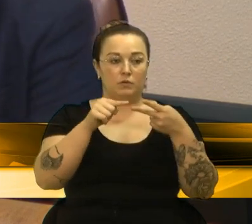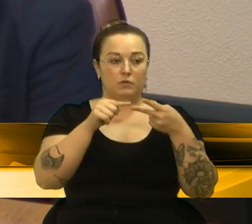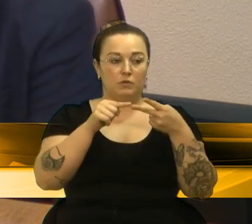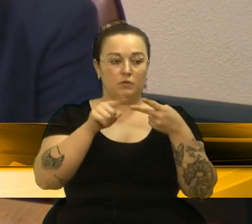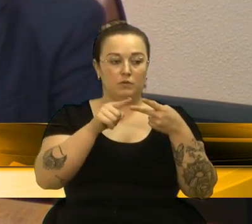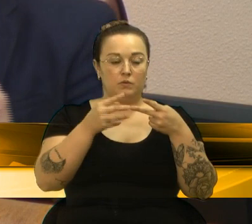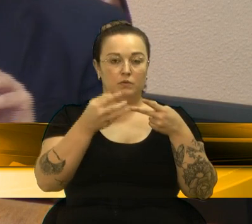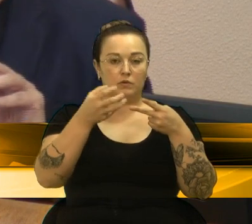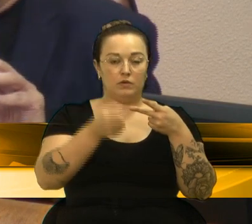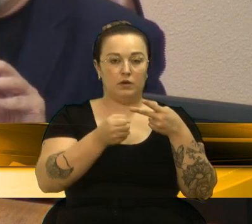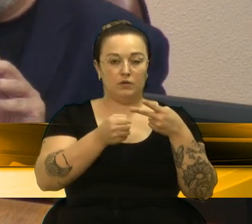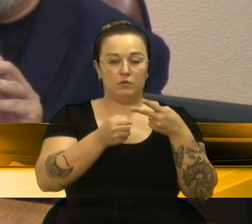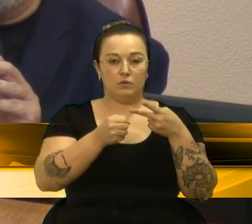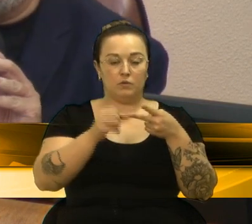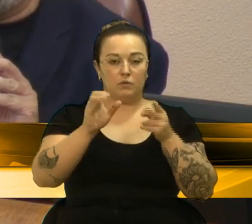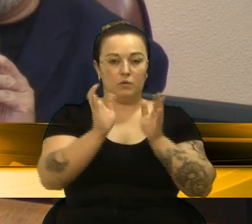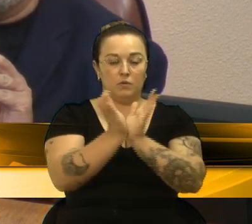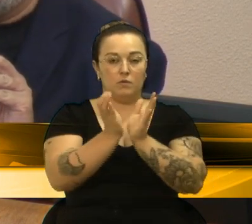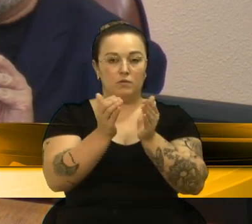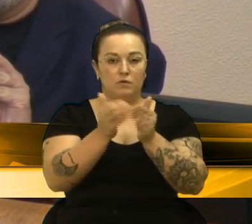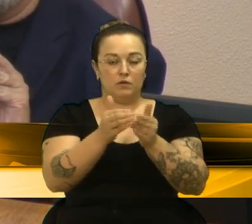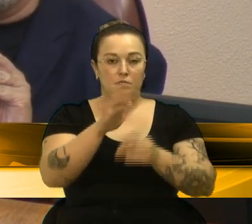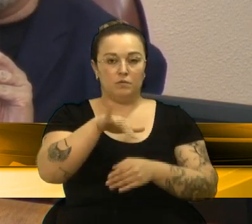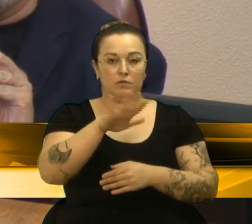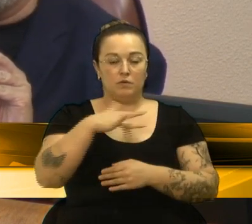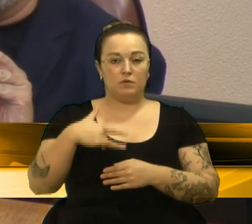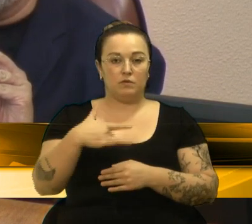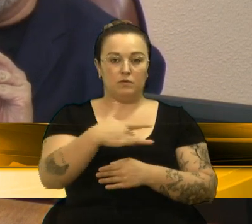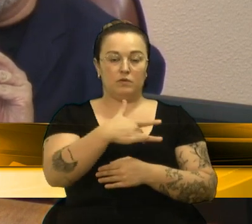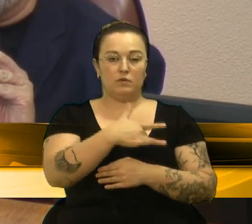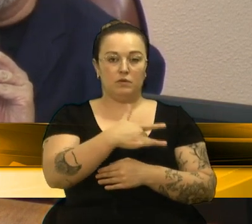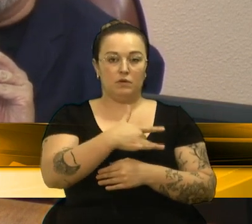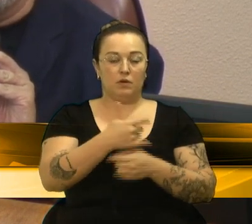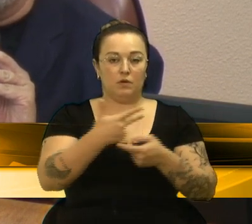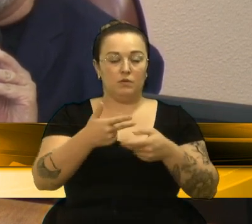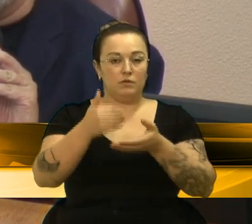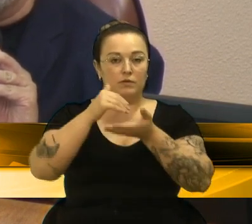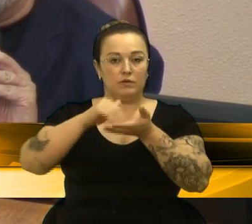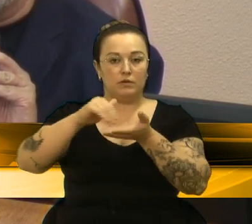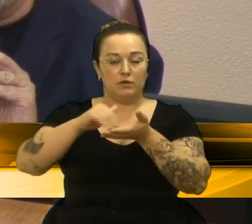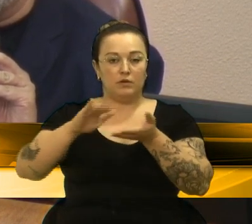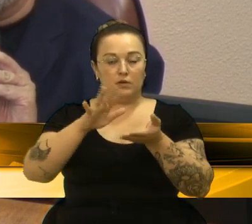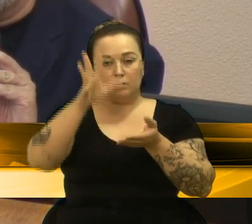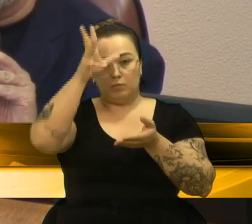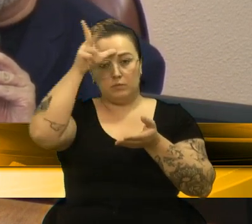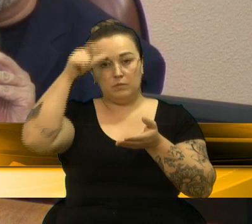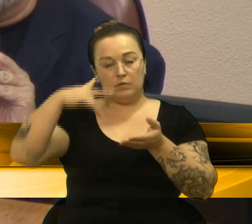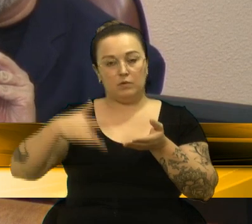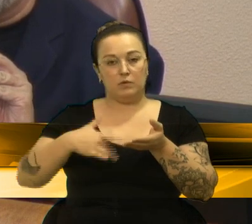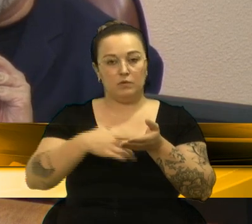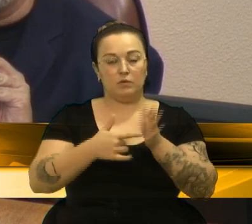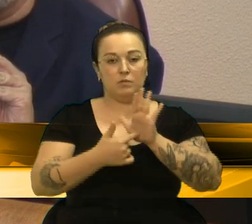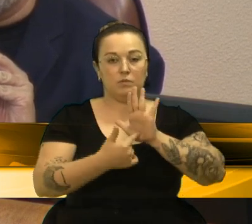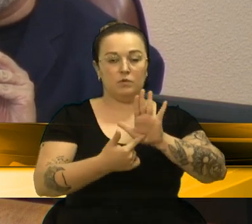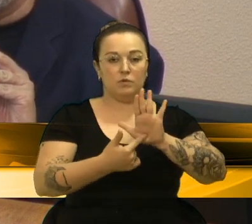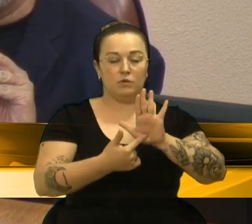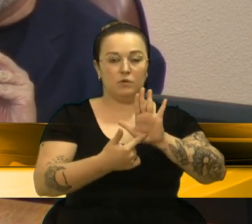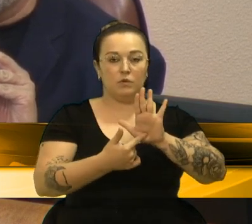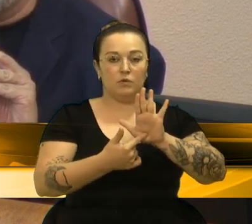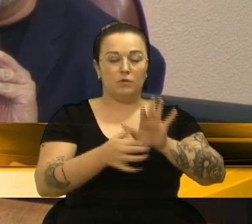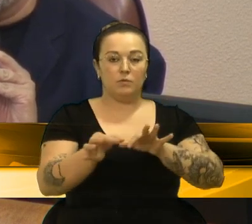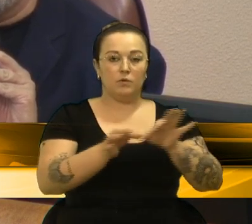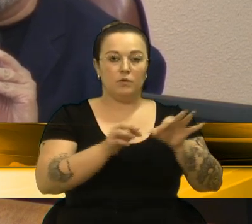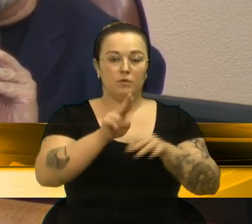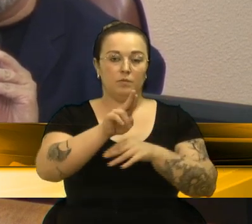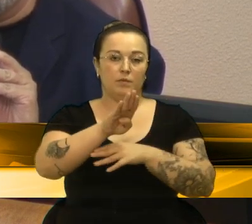Municipal de Saúde. Em dezembro de 2017, a Secretaria Municipal da Saúde apresentou ao Conselho Municipal de Saúde o programa UBS+. Na